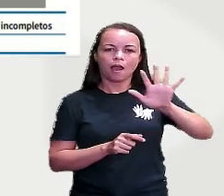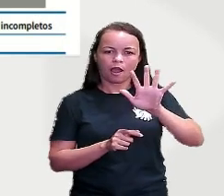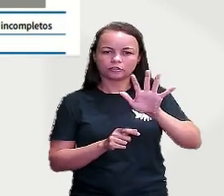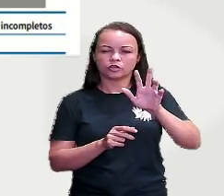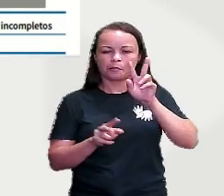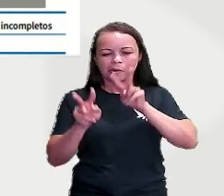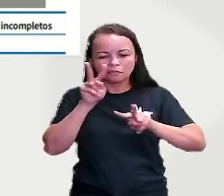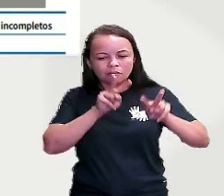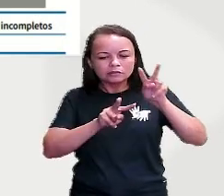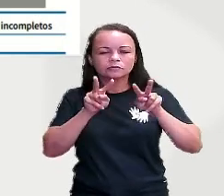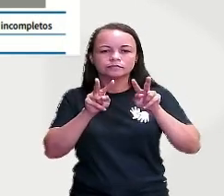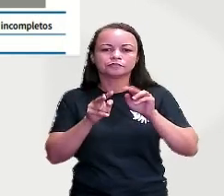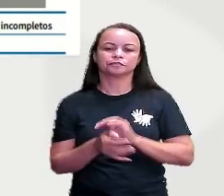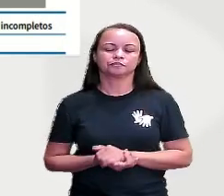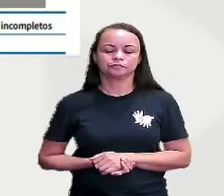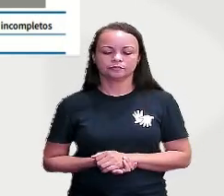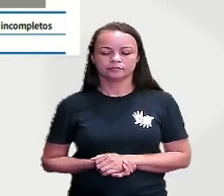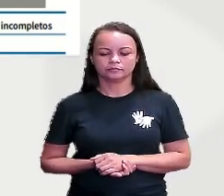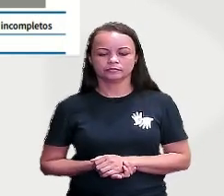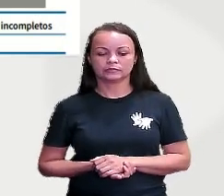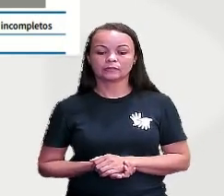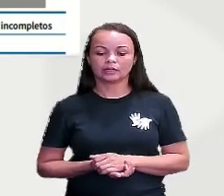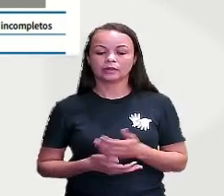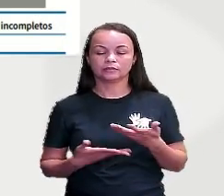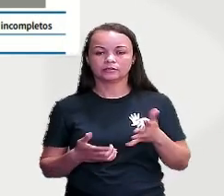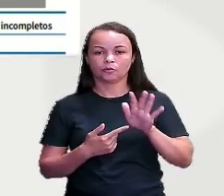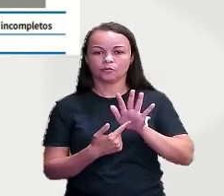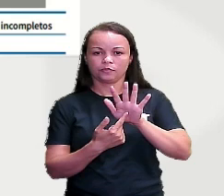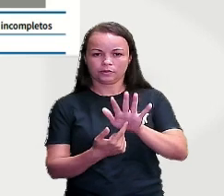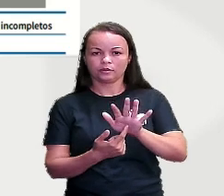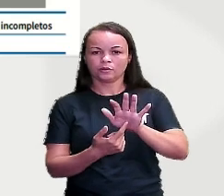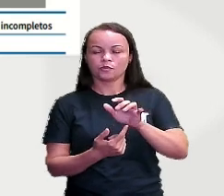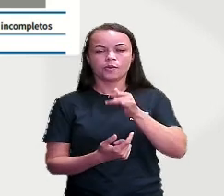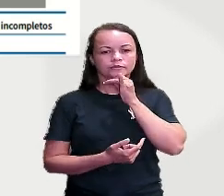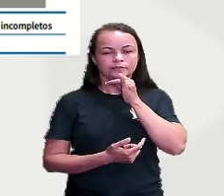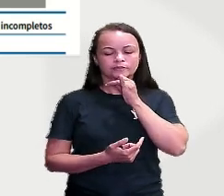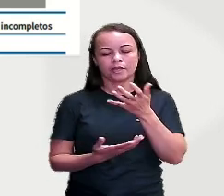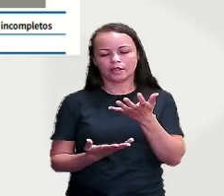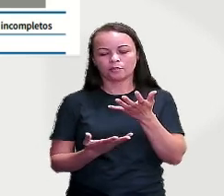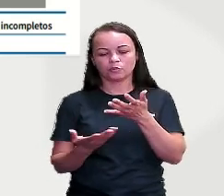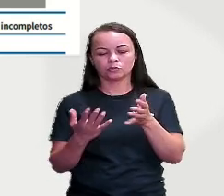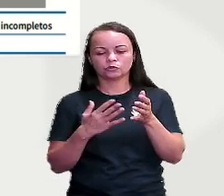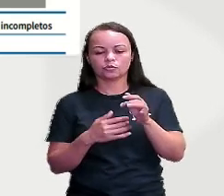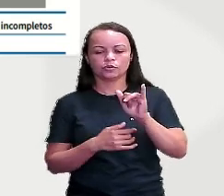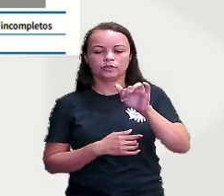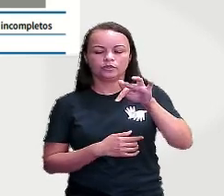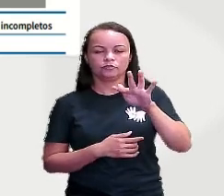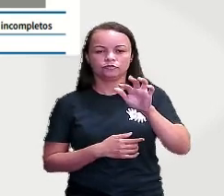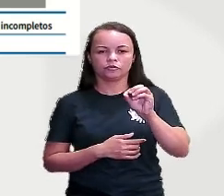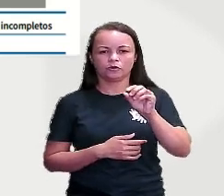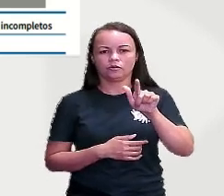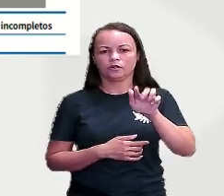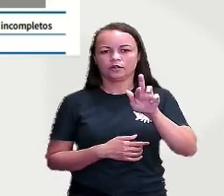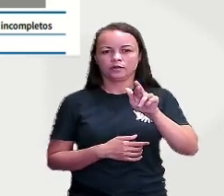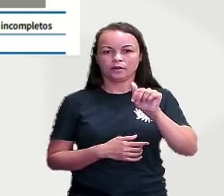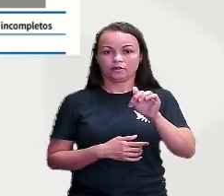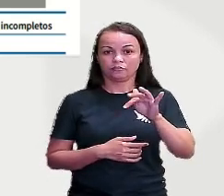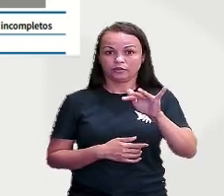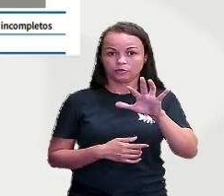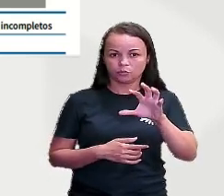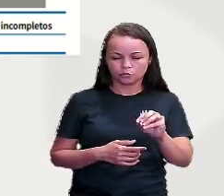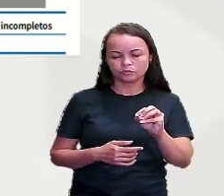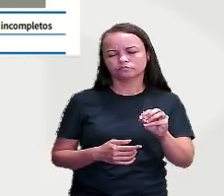E aqui eu trouxe um exemplo para vocês de infográficos. Então, a gente percebe que tem aí imagens, tem